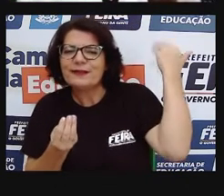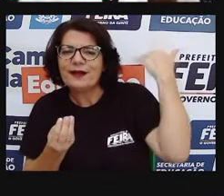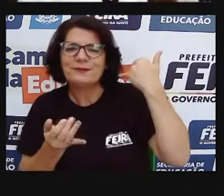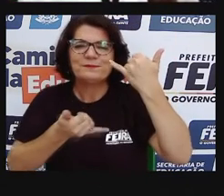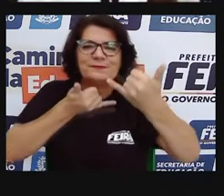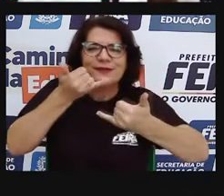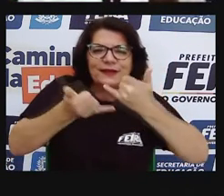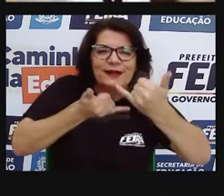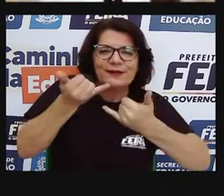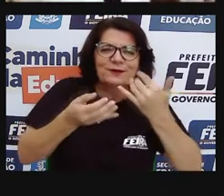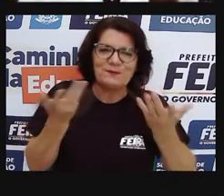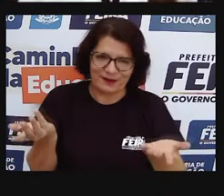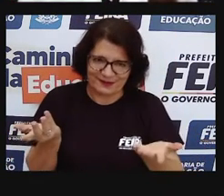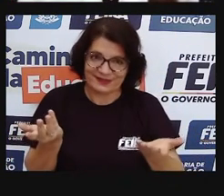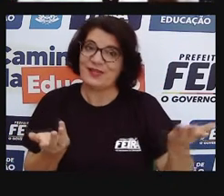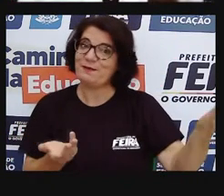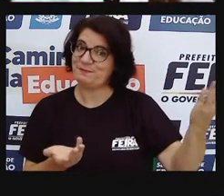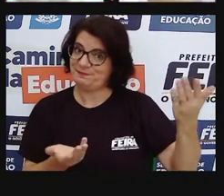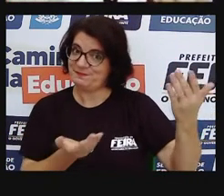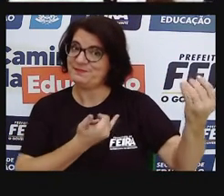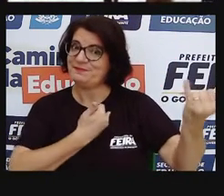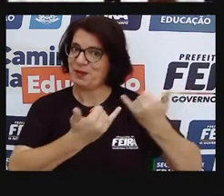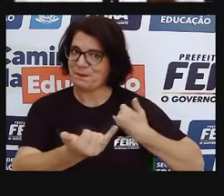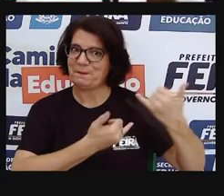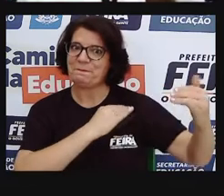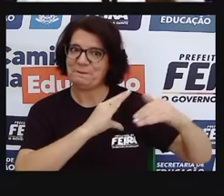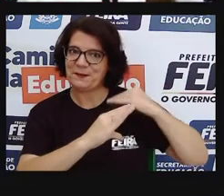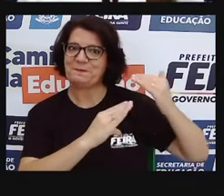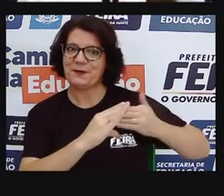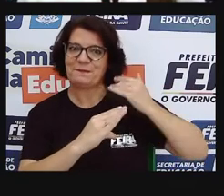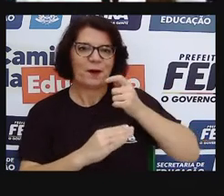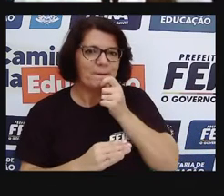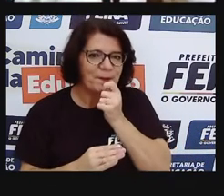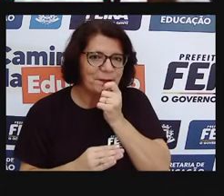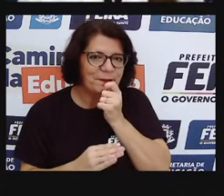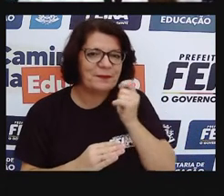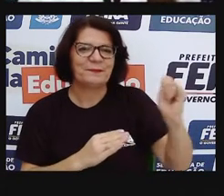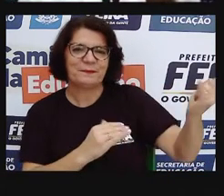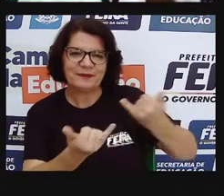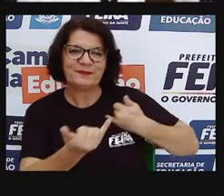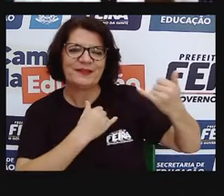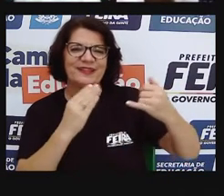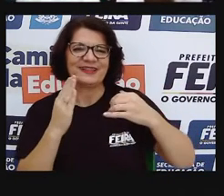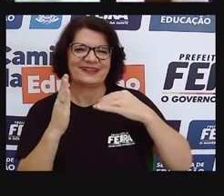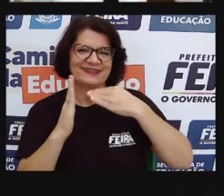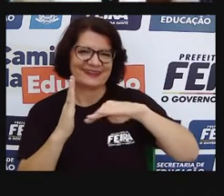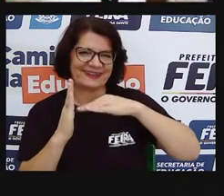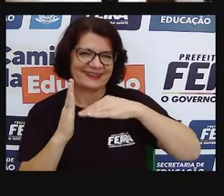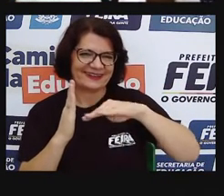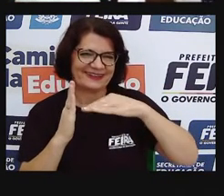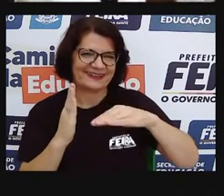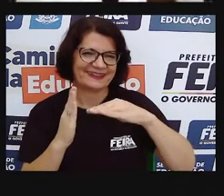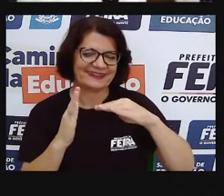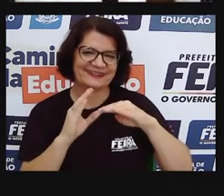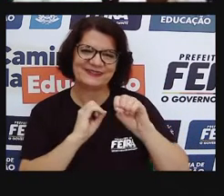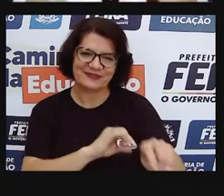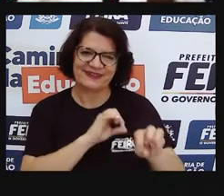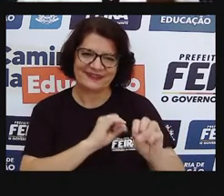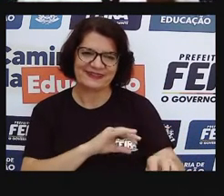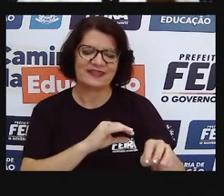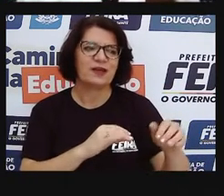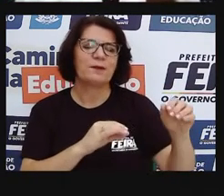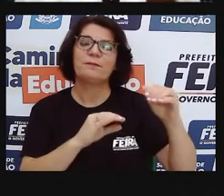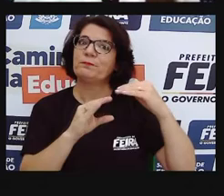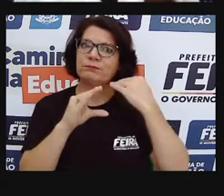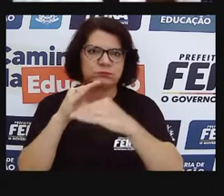retorno positivo, de pessoas mandando áudio pro grupo da Secretaria de Educação, então, chegou até nós, sim, foi